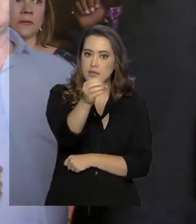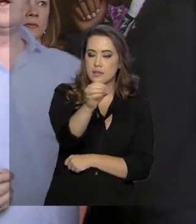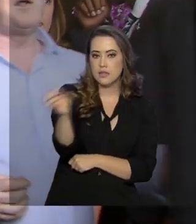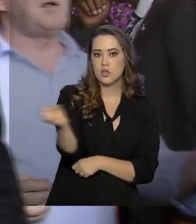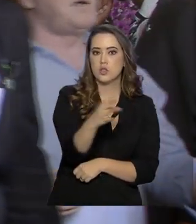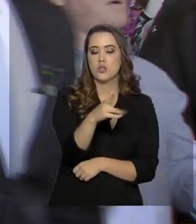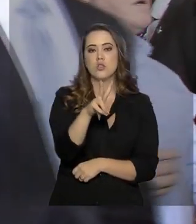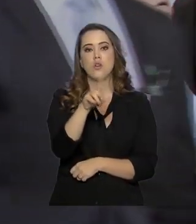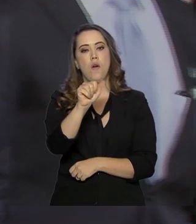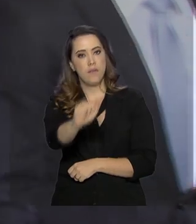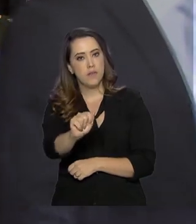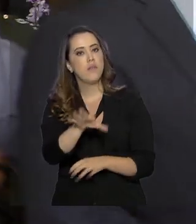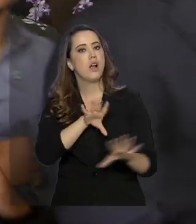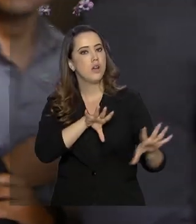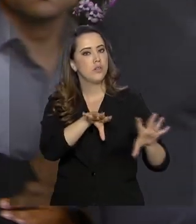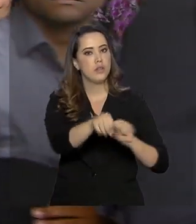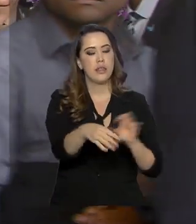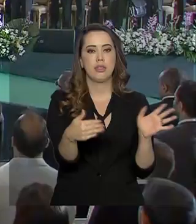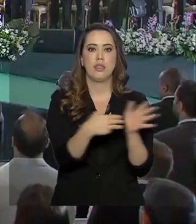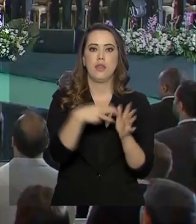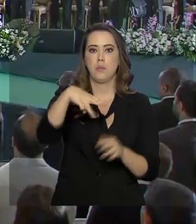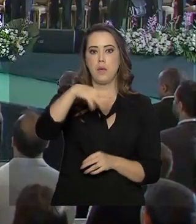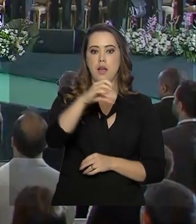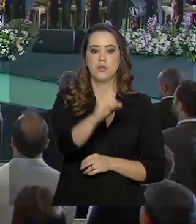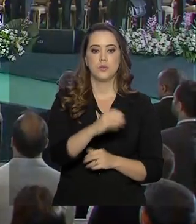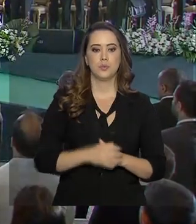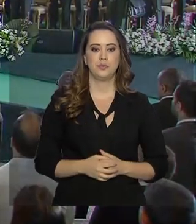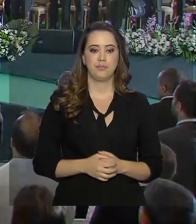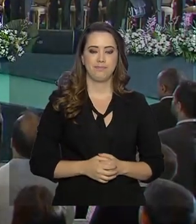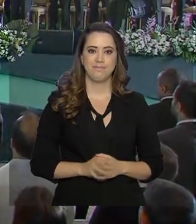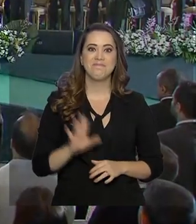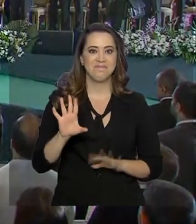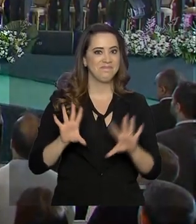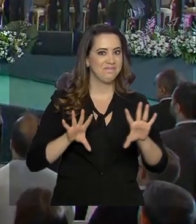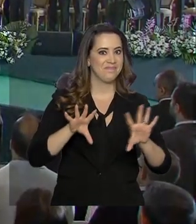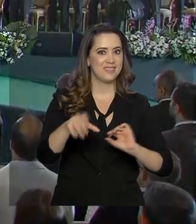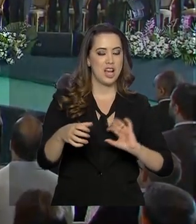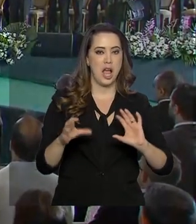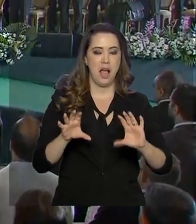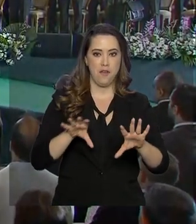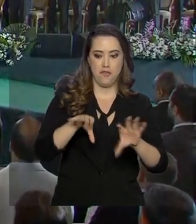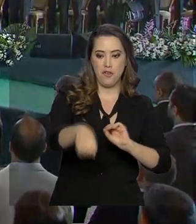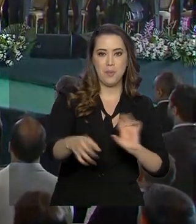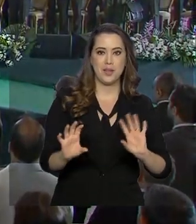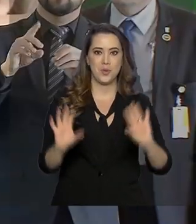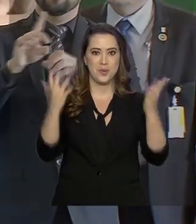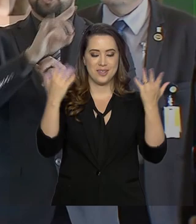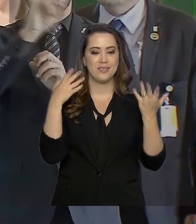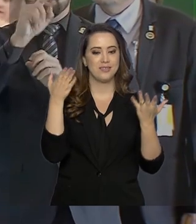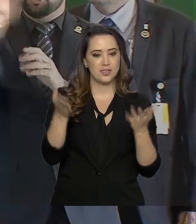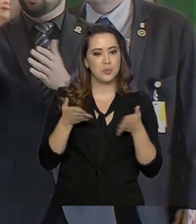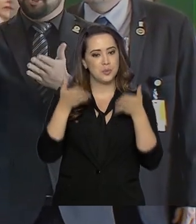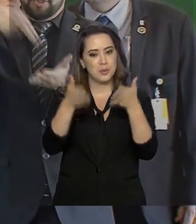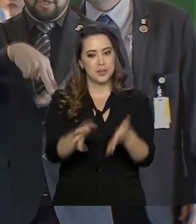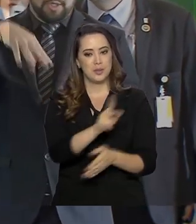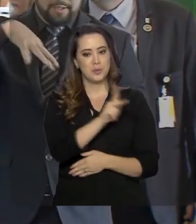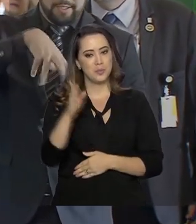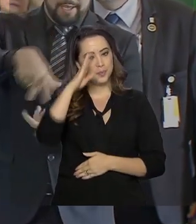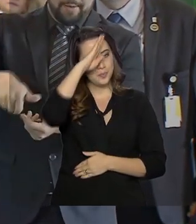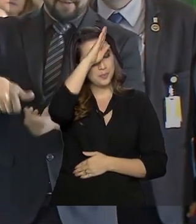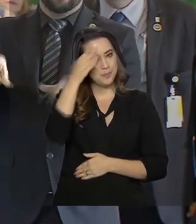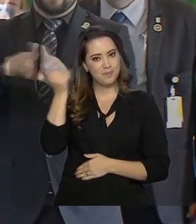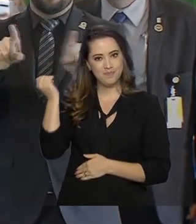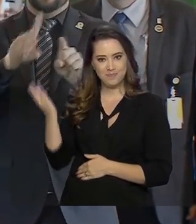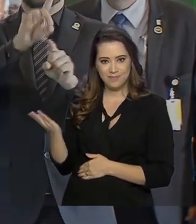vagas devem ser preenchidas até março. A cerimônia de formatura das turmas deste ano contou com a presença do presidente